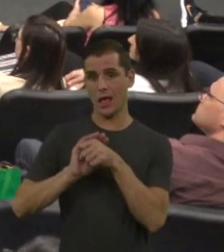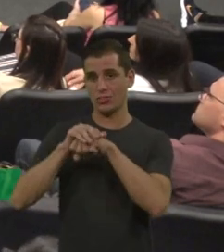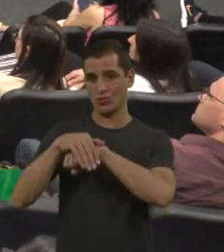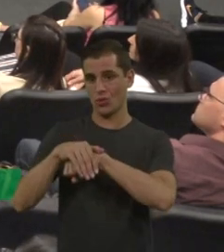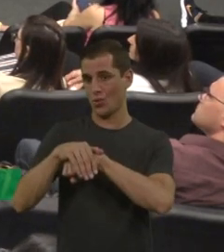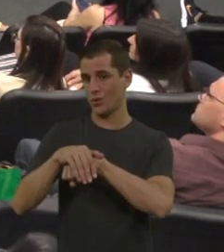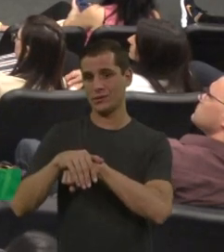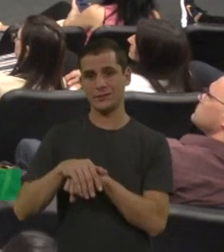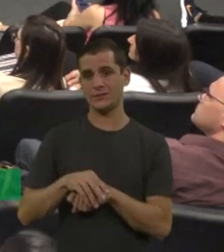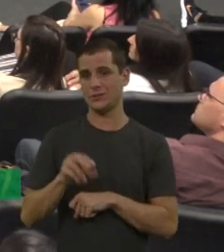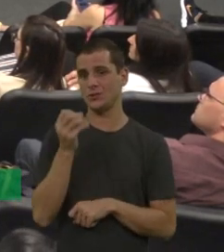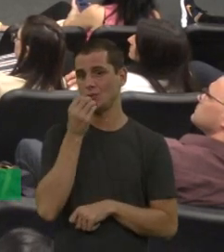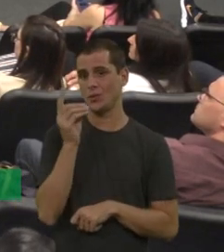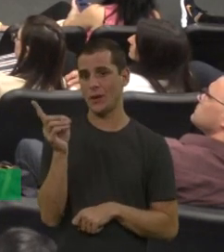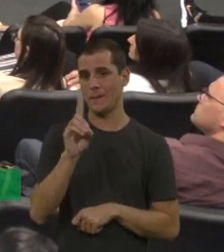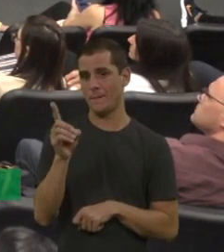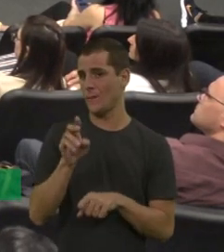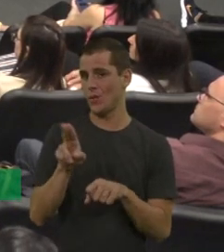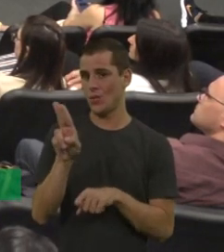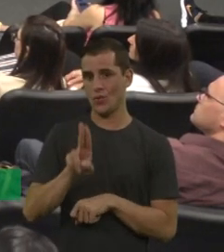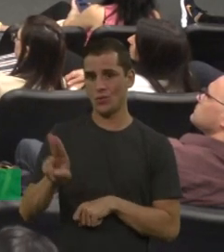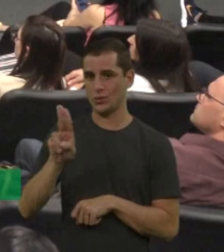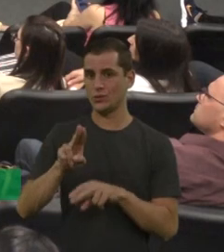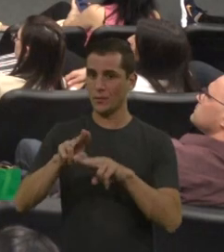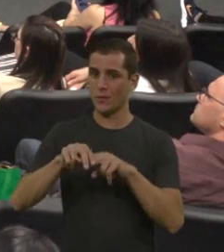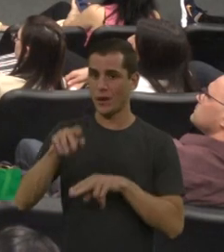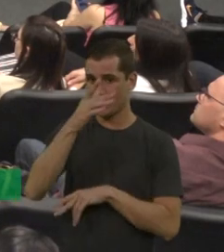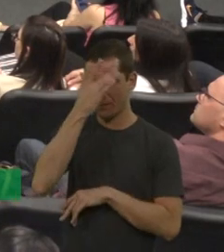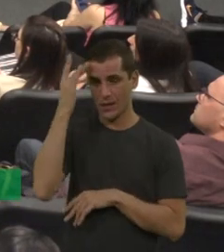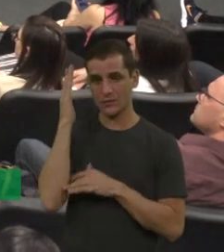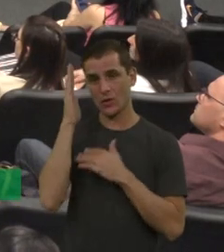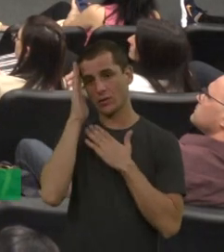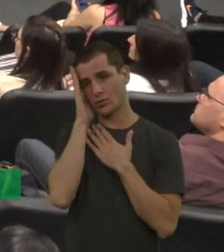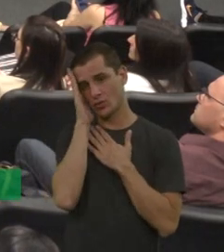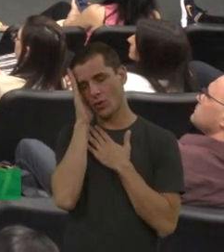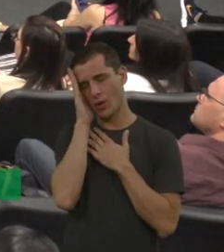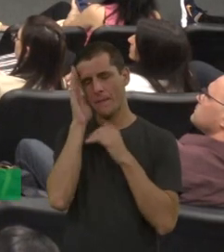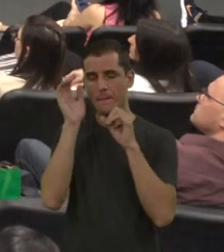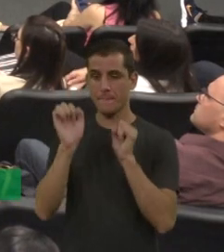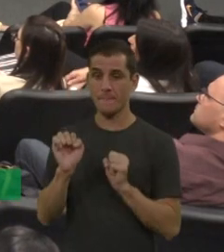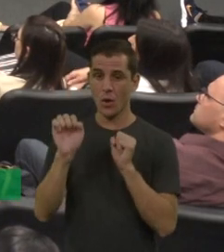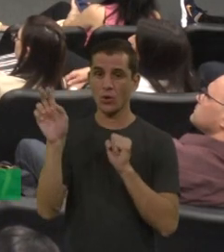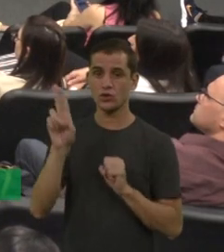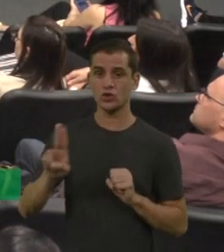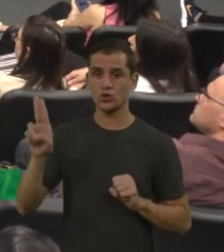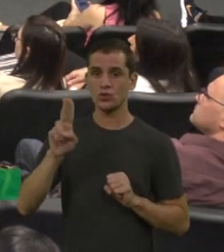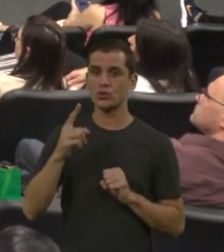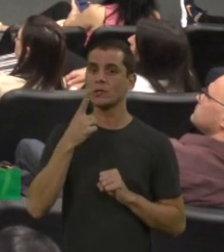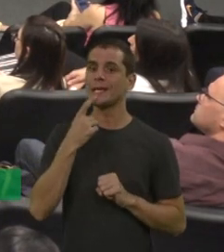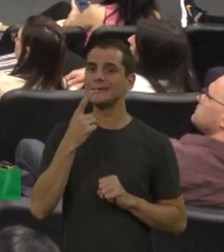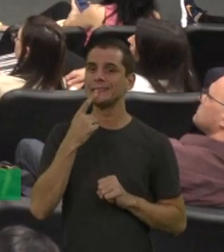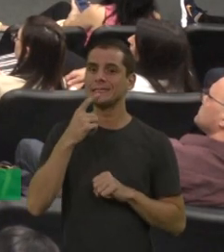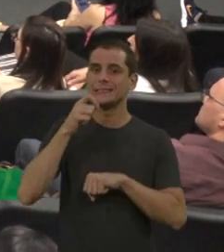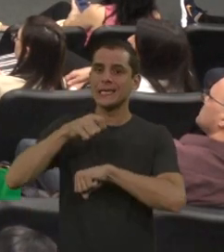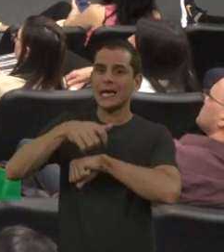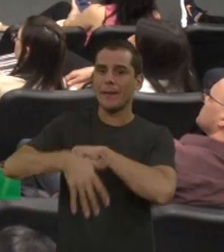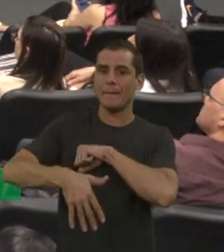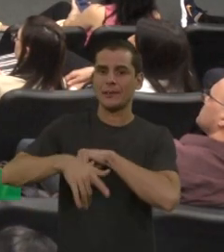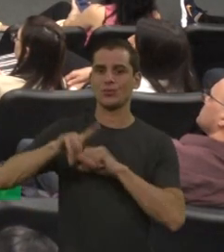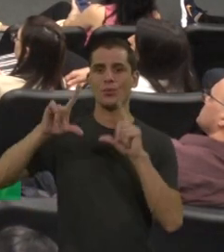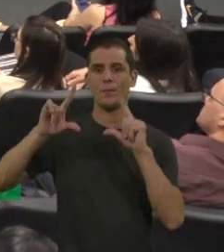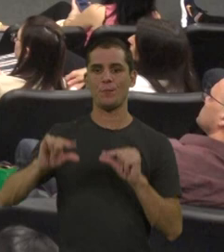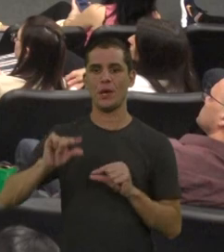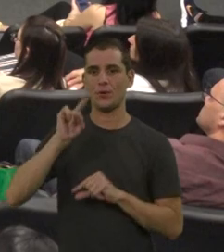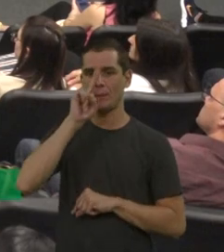senão, o pico também vai estar durante a madrugada e a pessoa vai estar dormindo. Então, o risco de ter algum sangramento, algum trauma é menor. Então, tudo